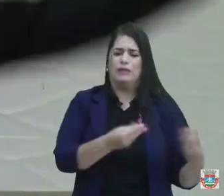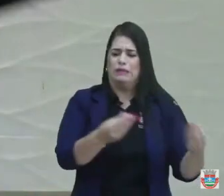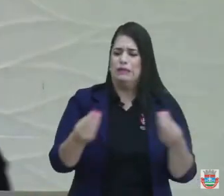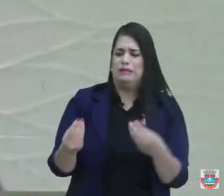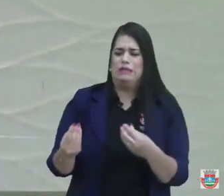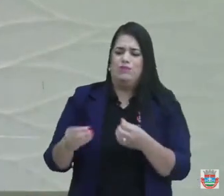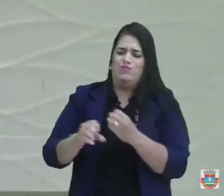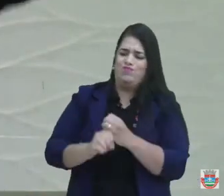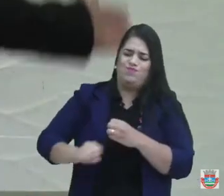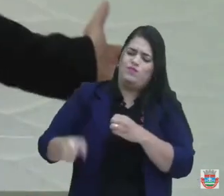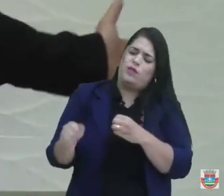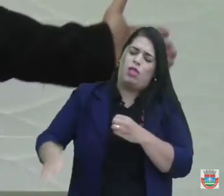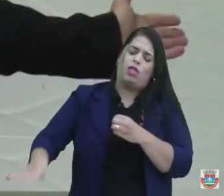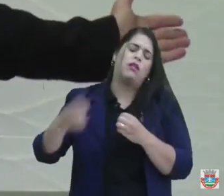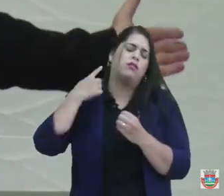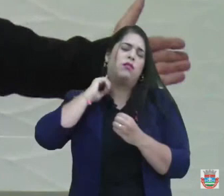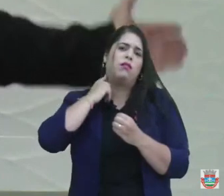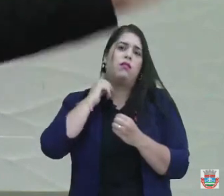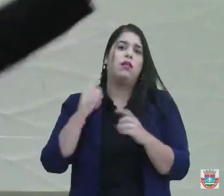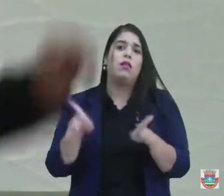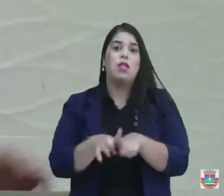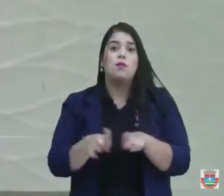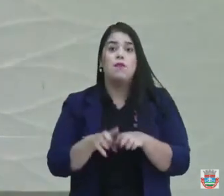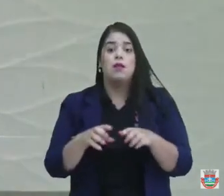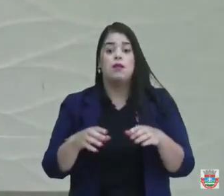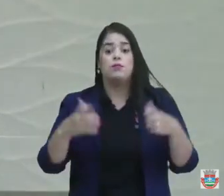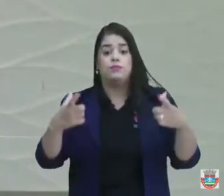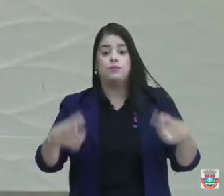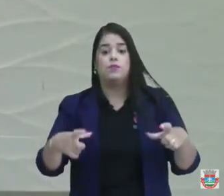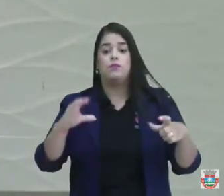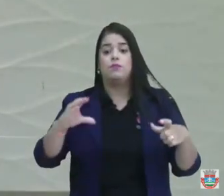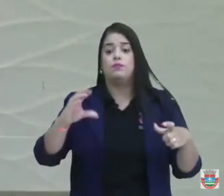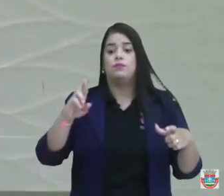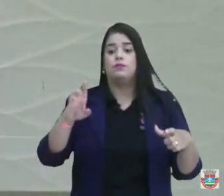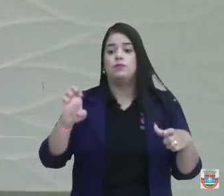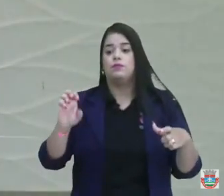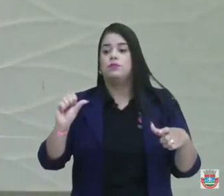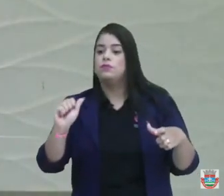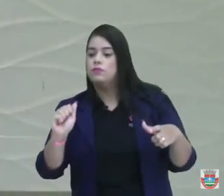Um crais, um crais, na Rua da Alegria, um crais no Santo Afonso,